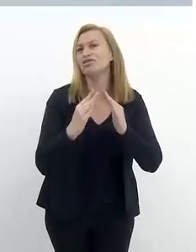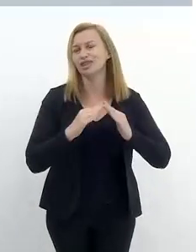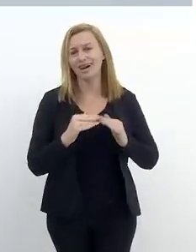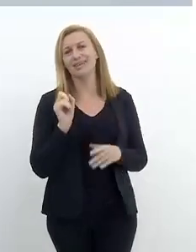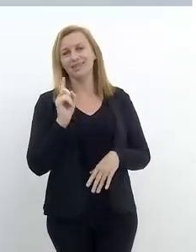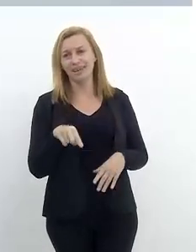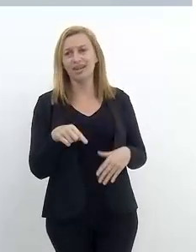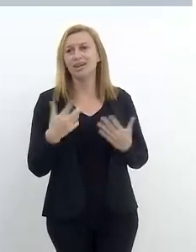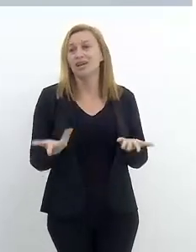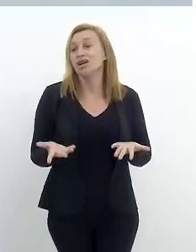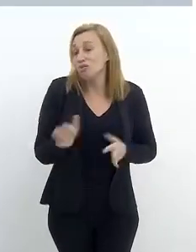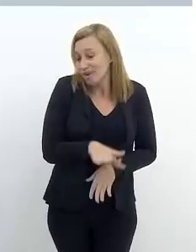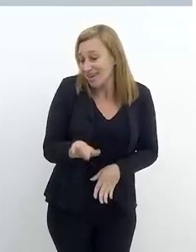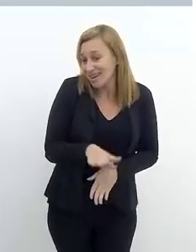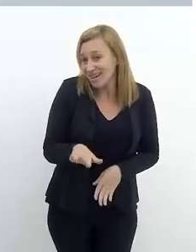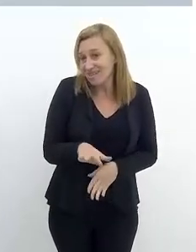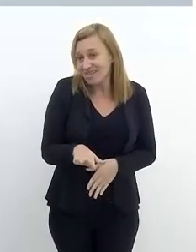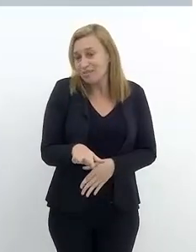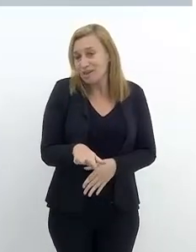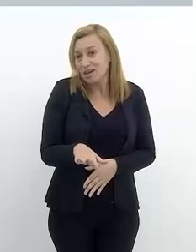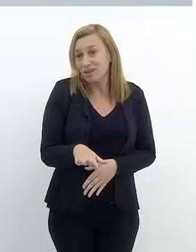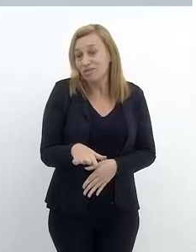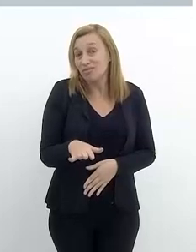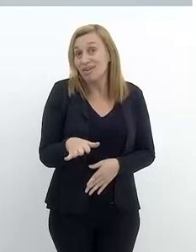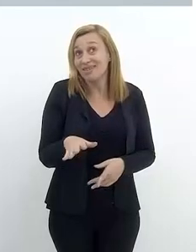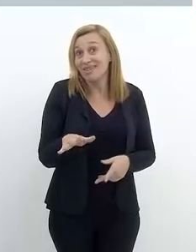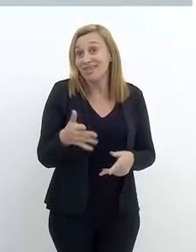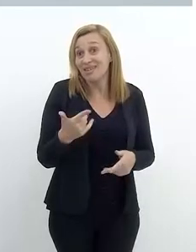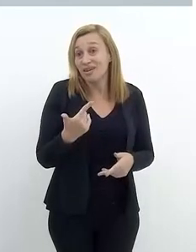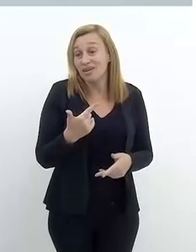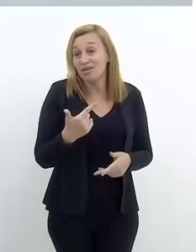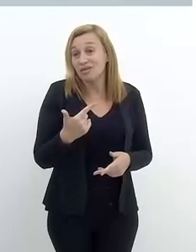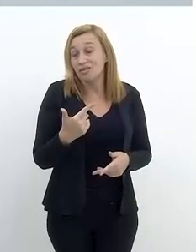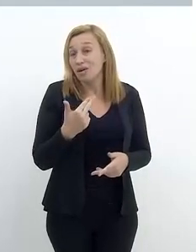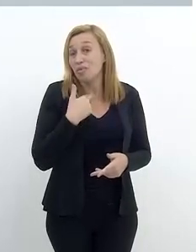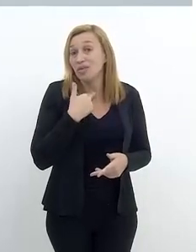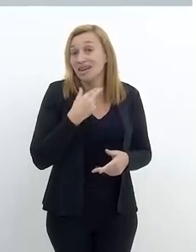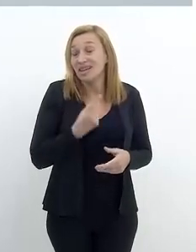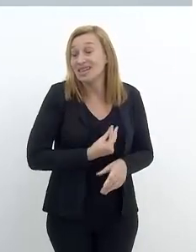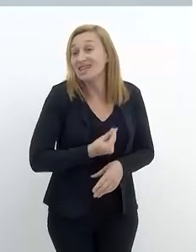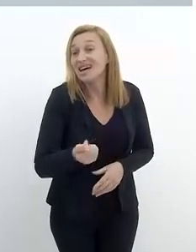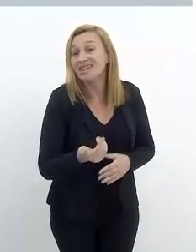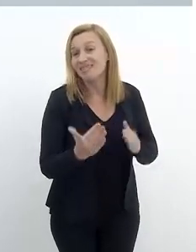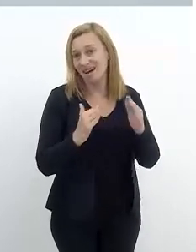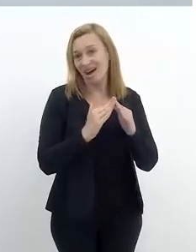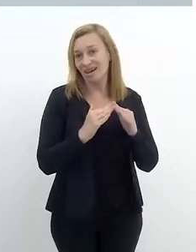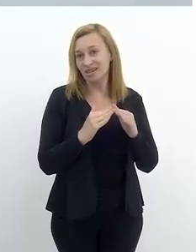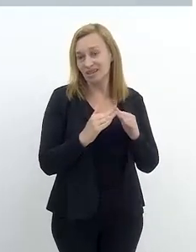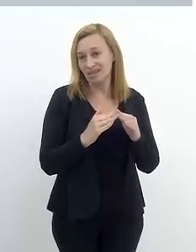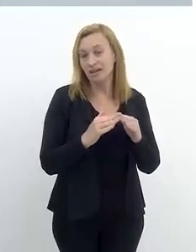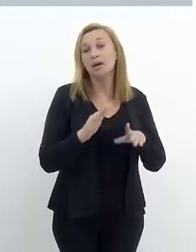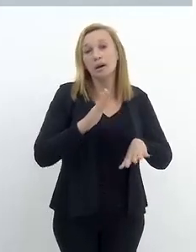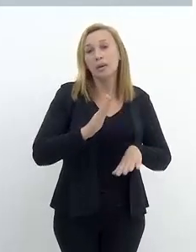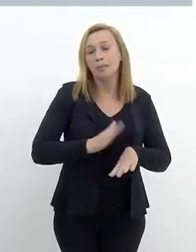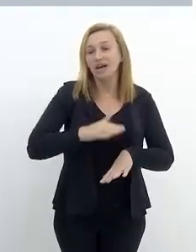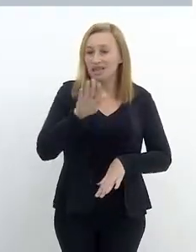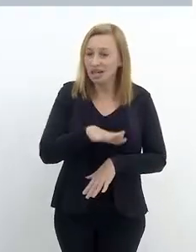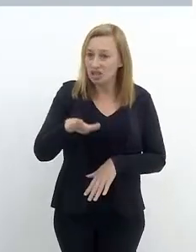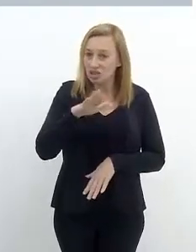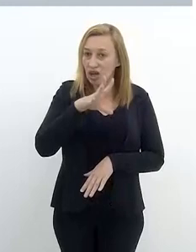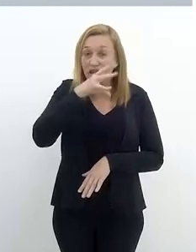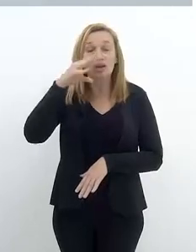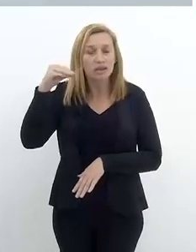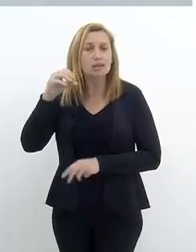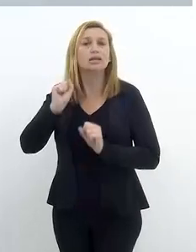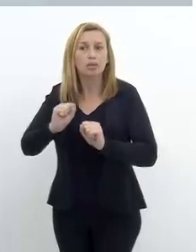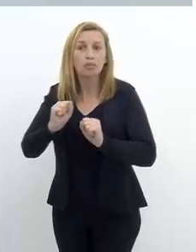doméstica. E uma criança pequena não vai ter essa autonomia para sair de casa numa situação como essa, mas as crianças maiores, muitas